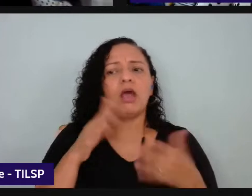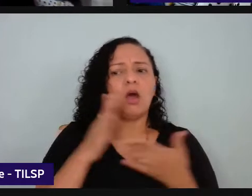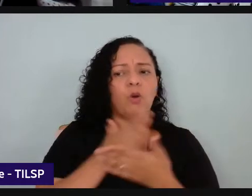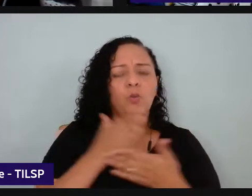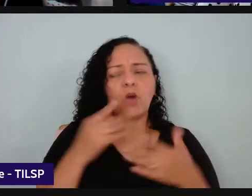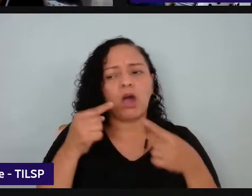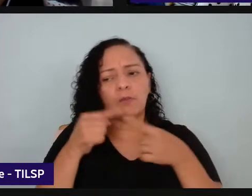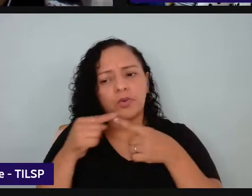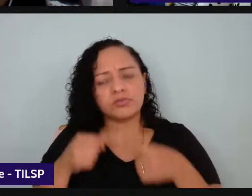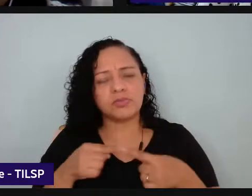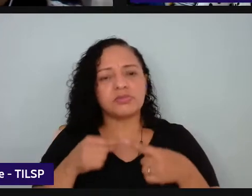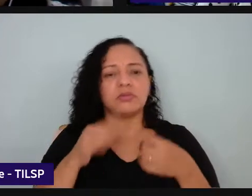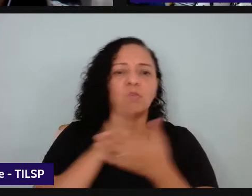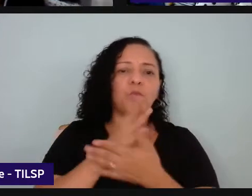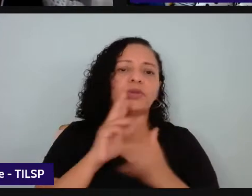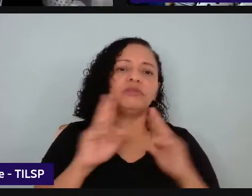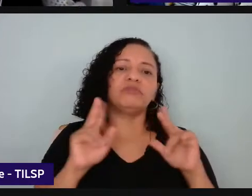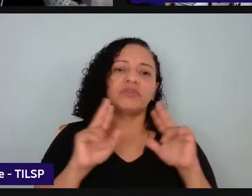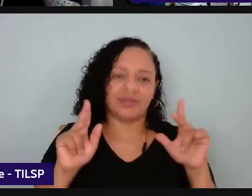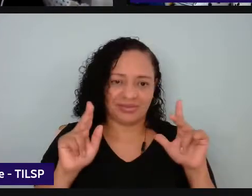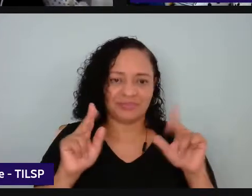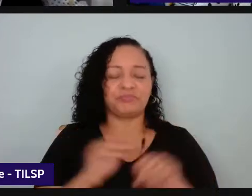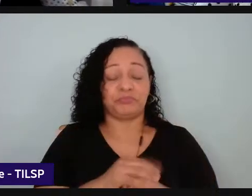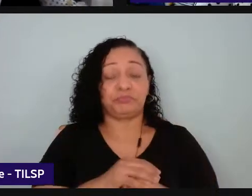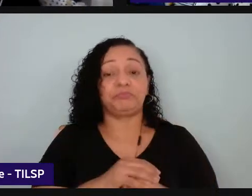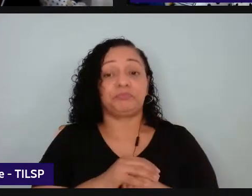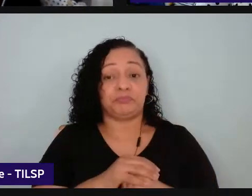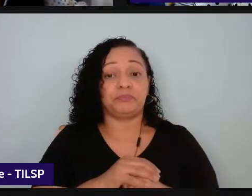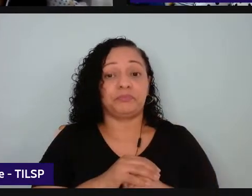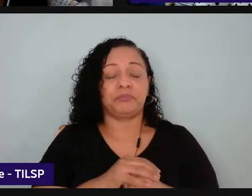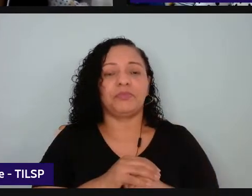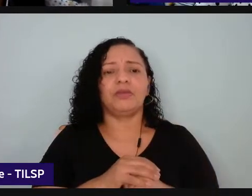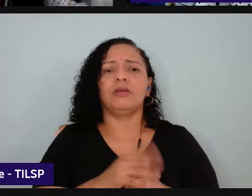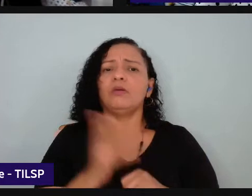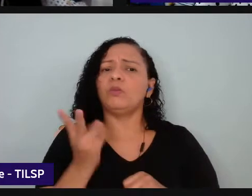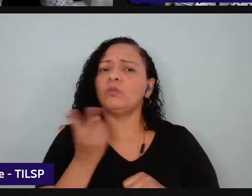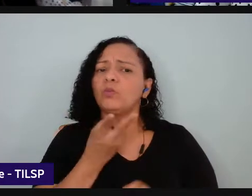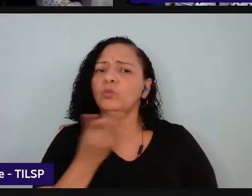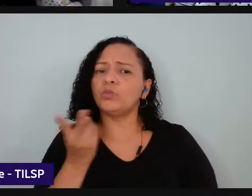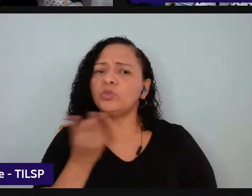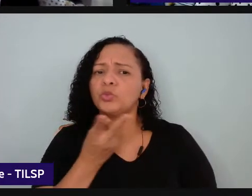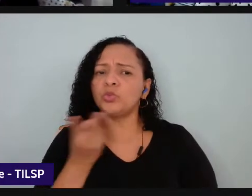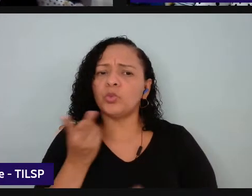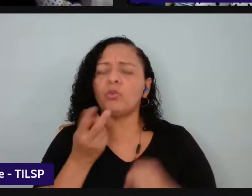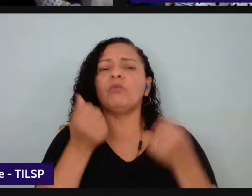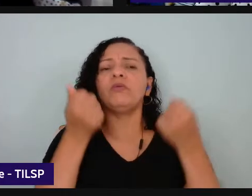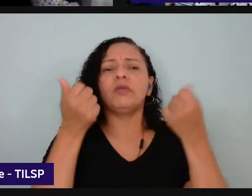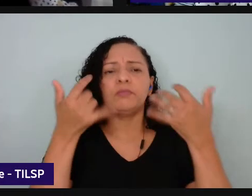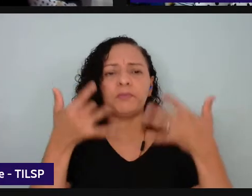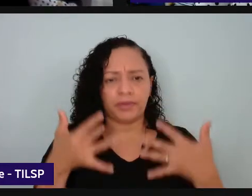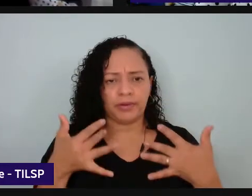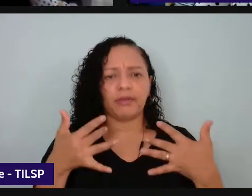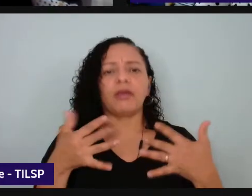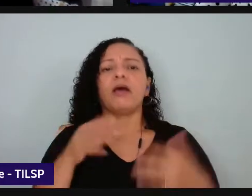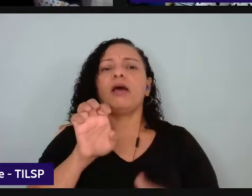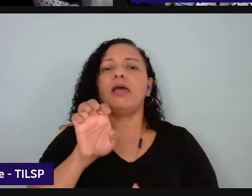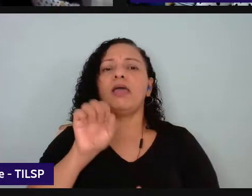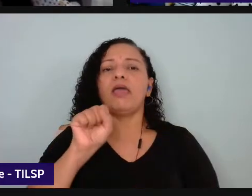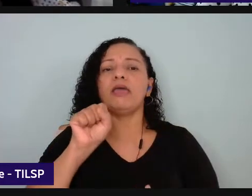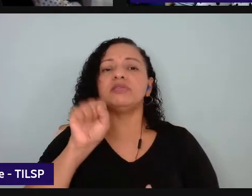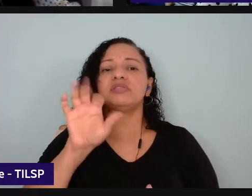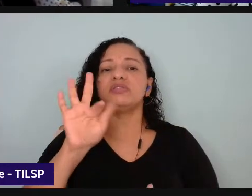diferenças entre um e outro ambos eles falam de esfera de campo de